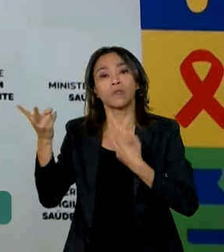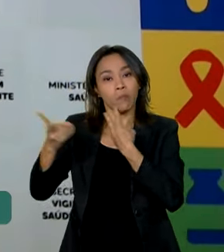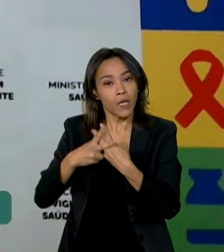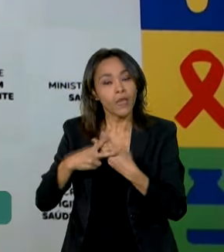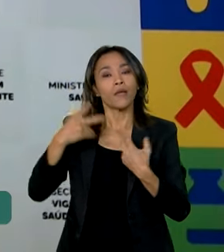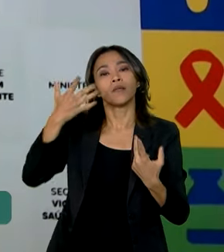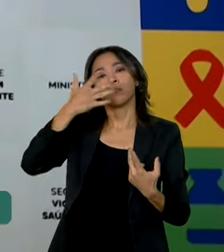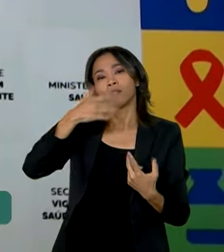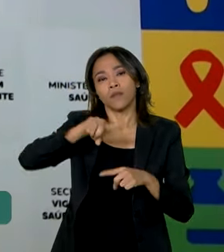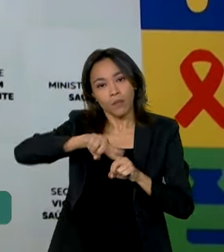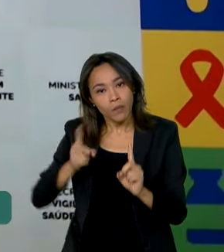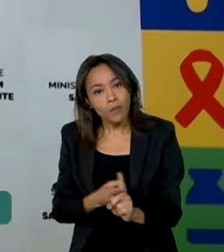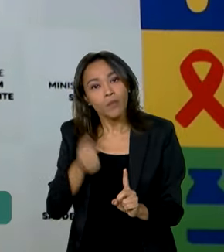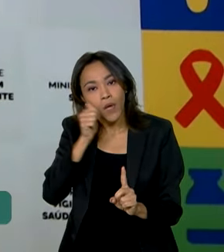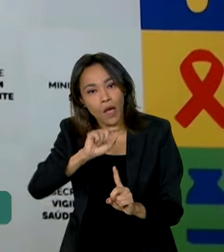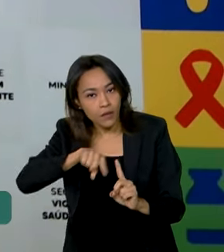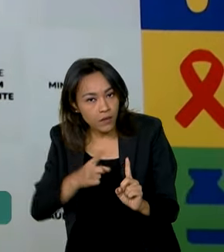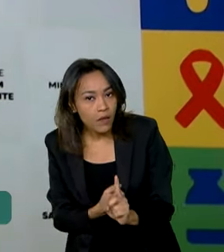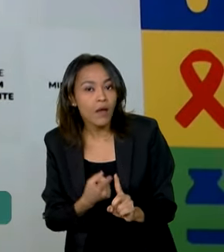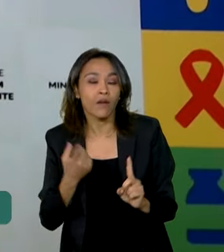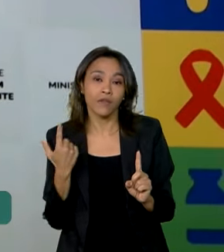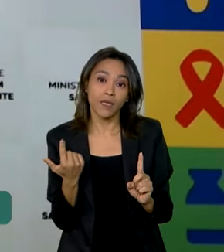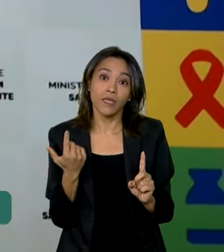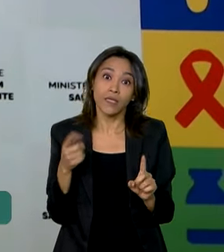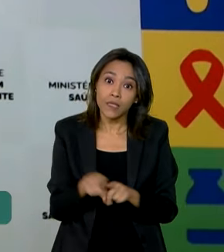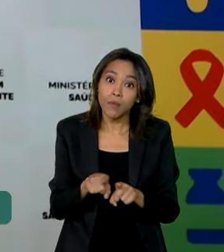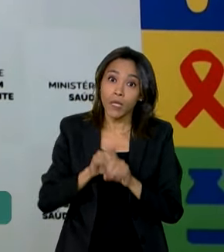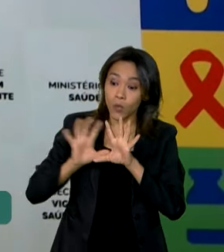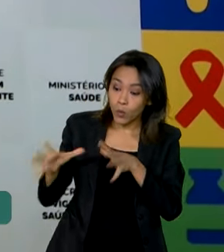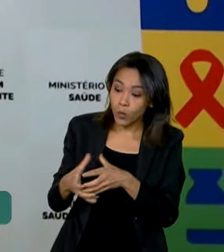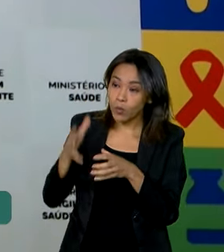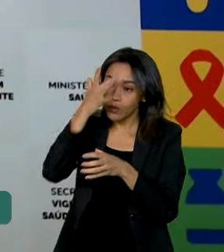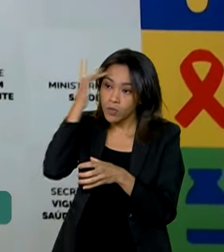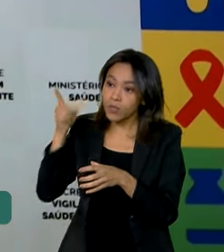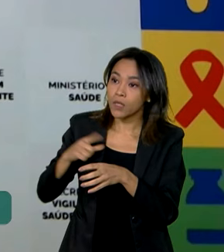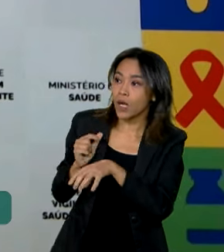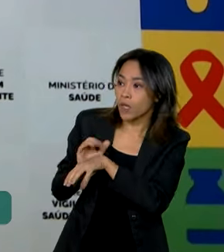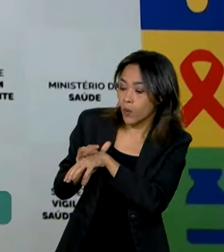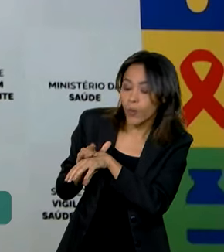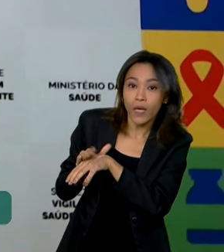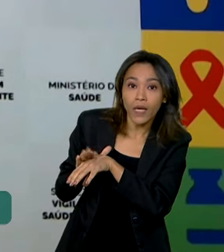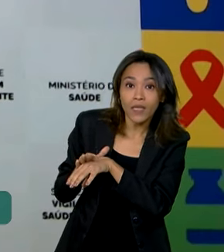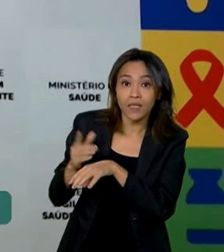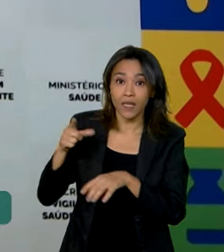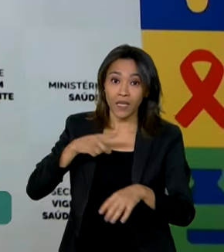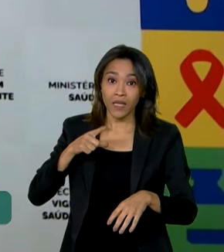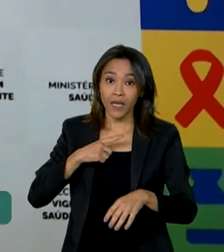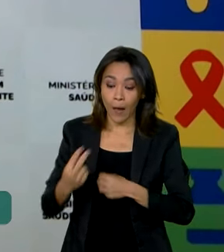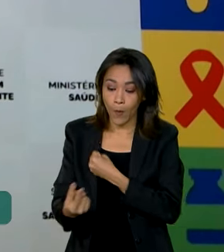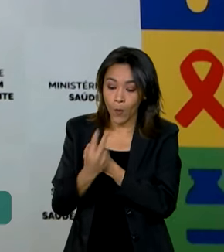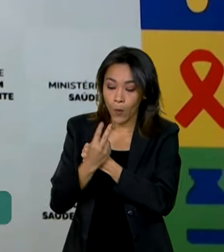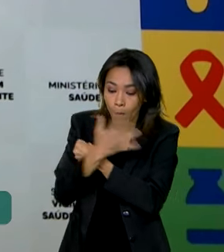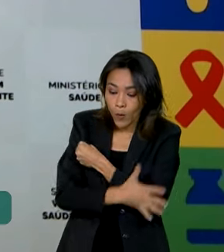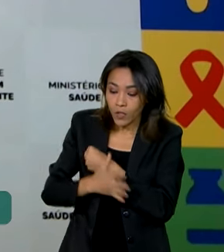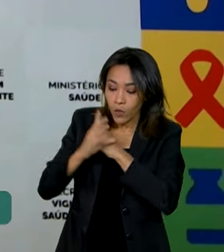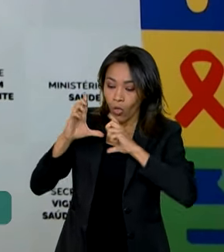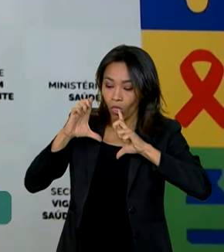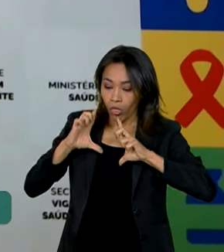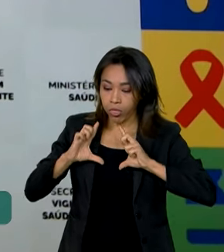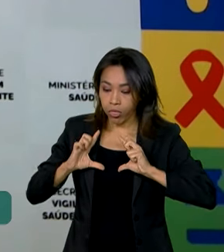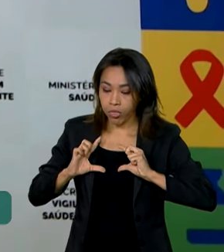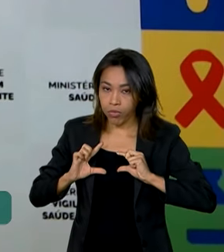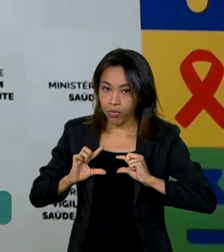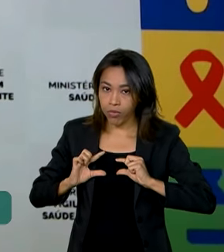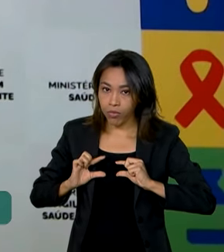todo esse público, pessoas que tenham doenças que abaixam a imunidade, que tenham alguma doença como estão